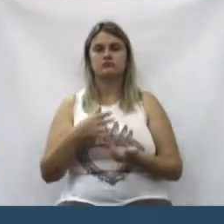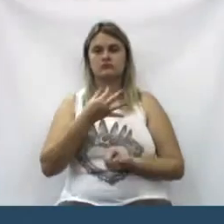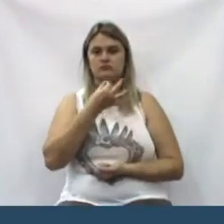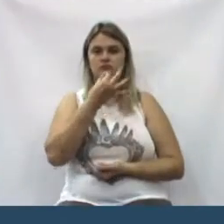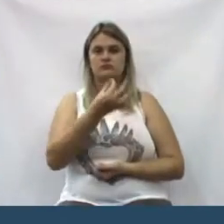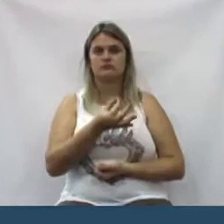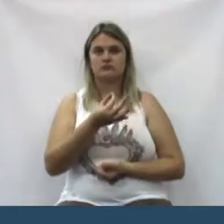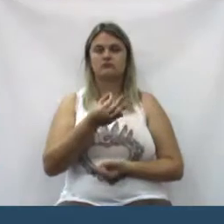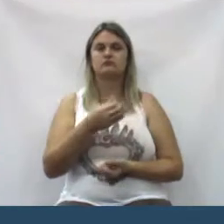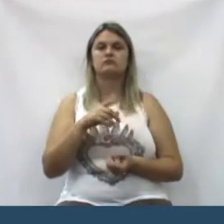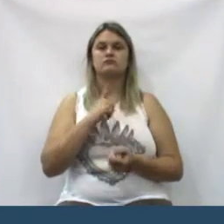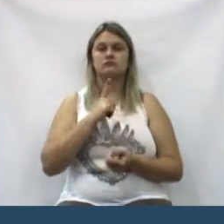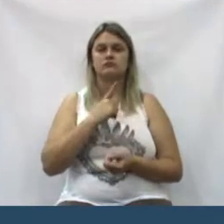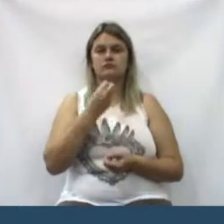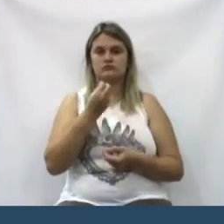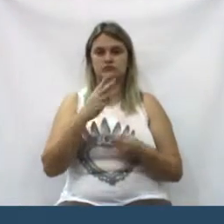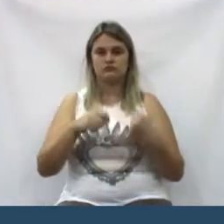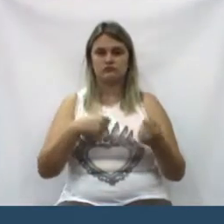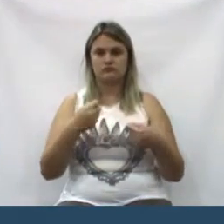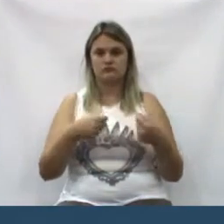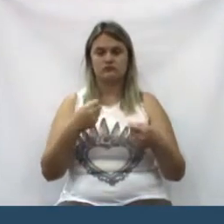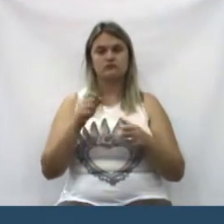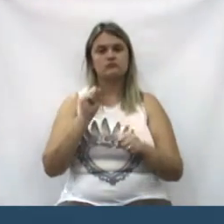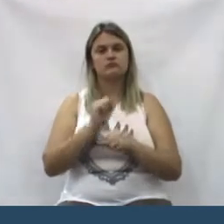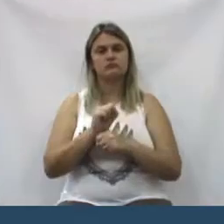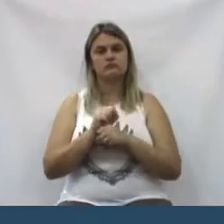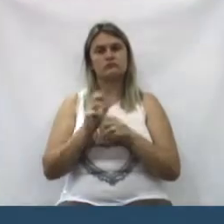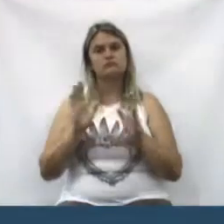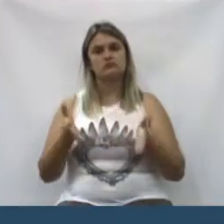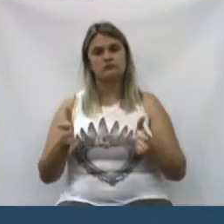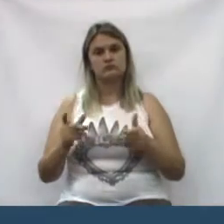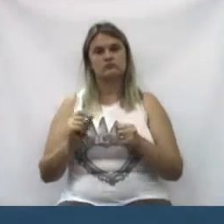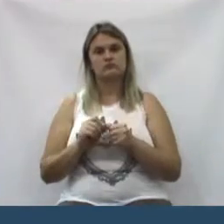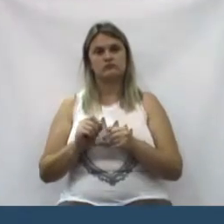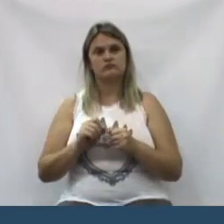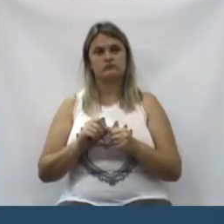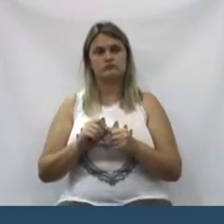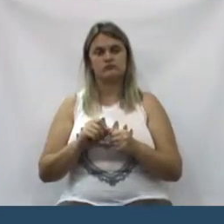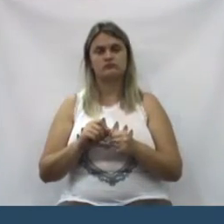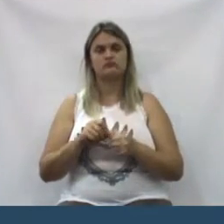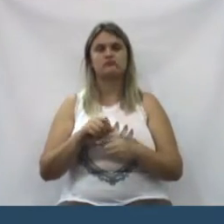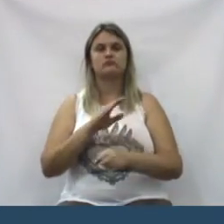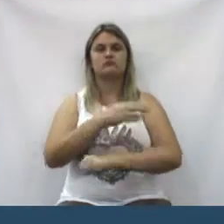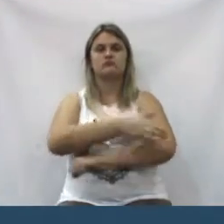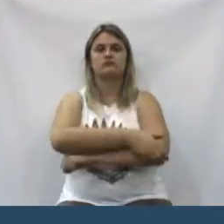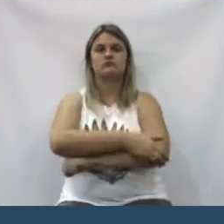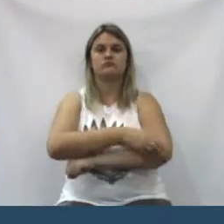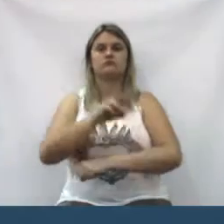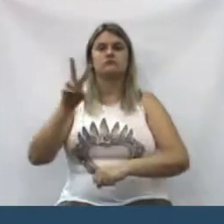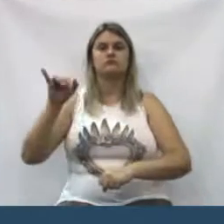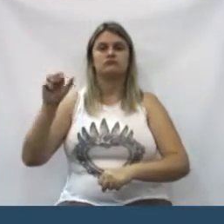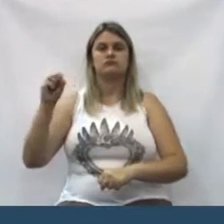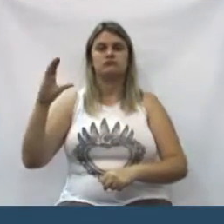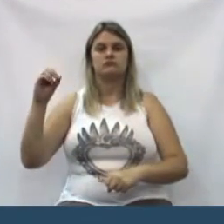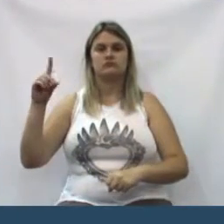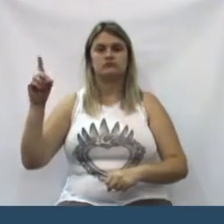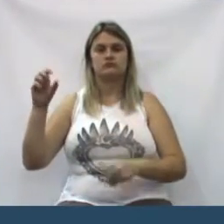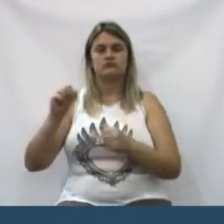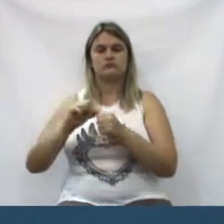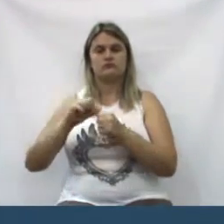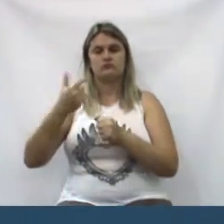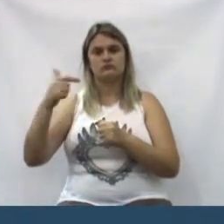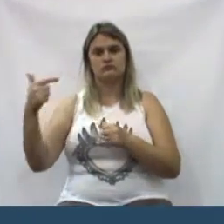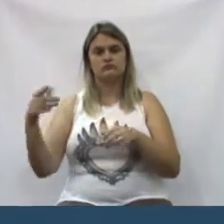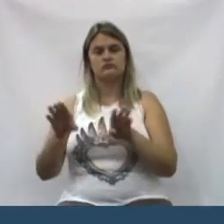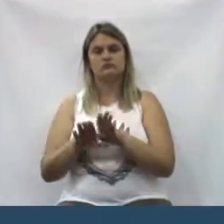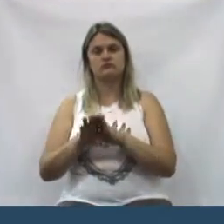que está indo bem a administração, esperamos que agora faça a Viscão de Macri e faça as outras também, para poder